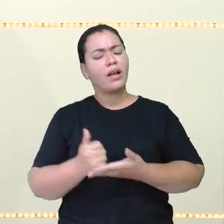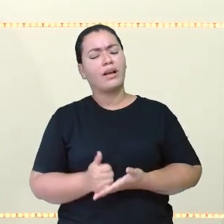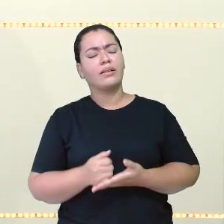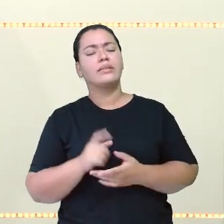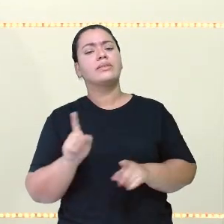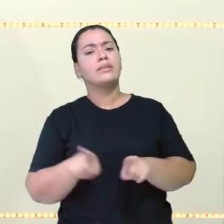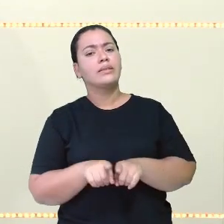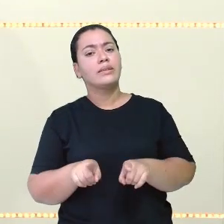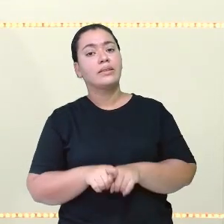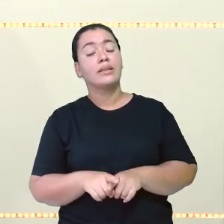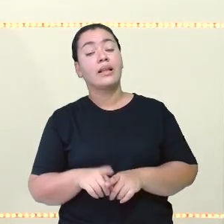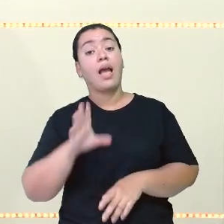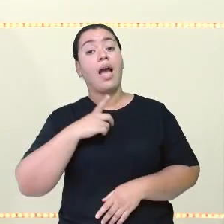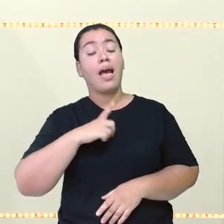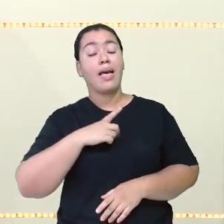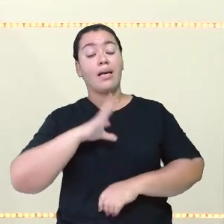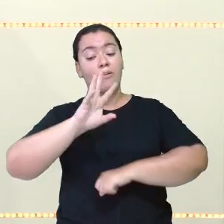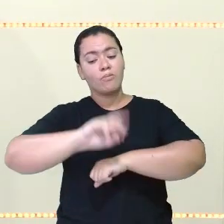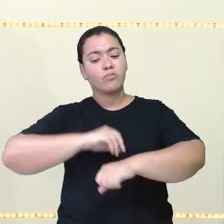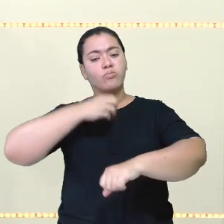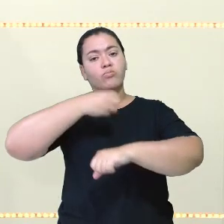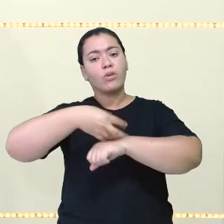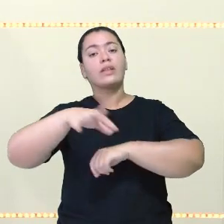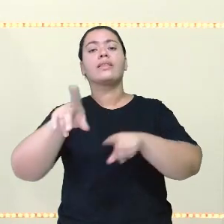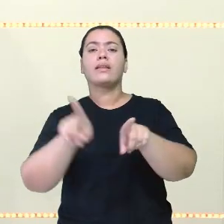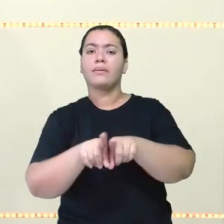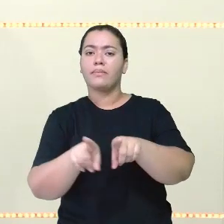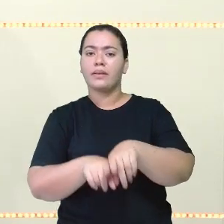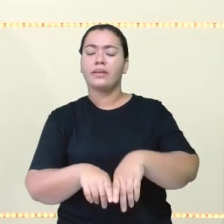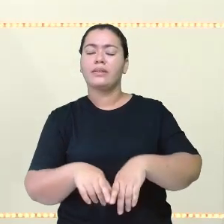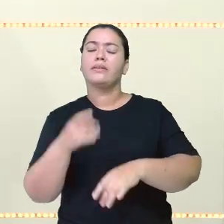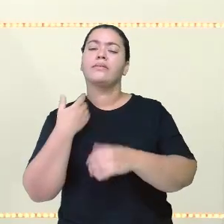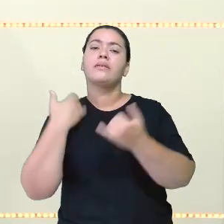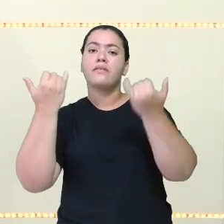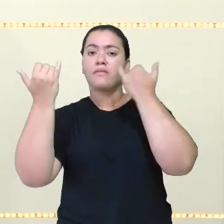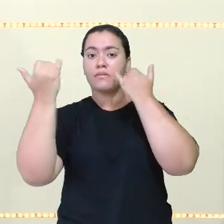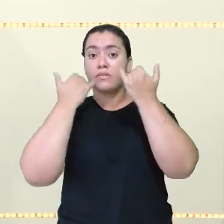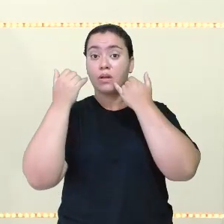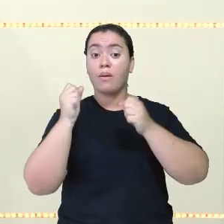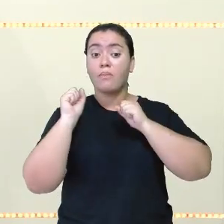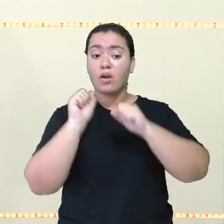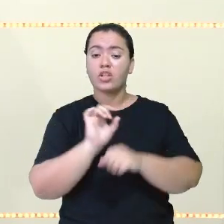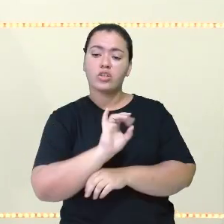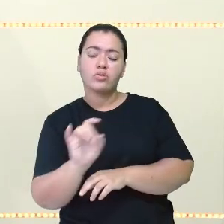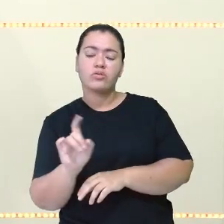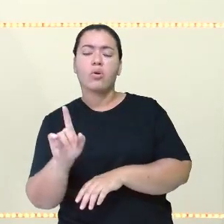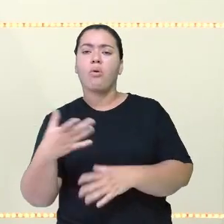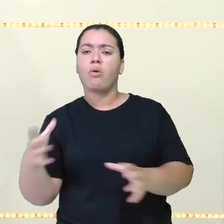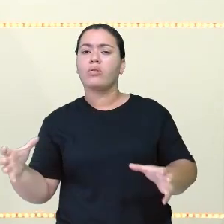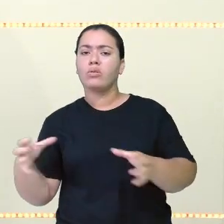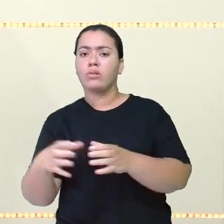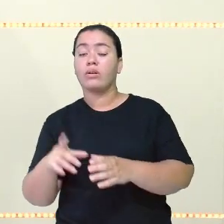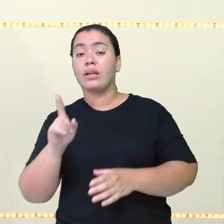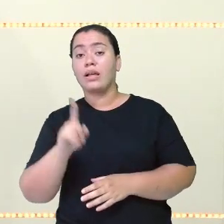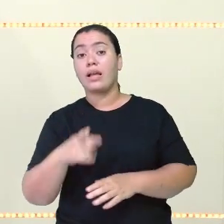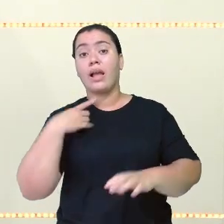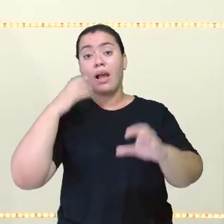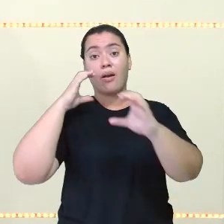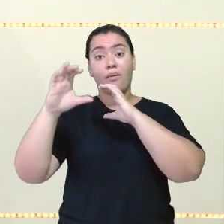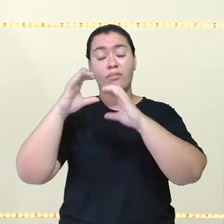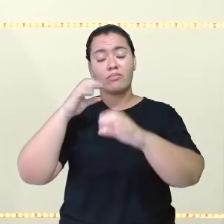e transmitir informações. Eles podem ser individuais ou podem ser coletivos. E a comunicação pode ser